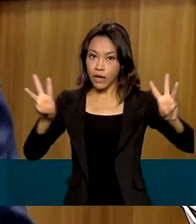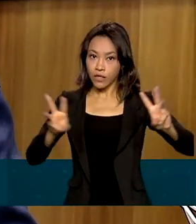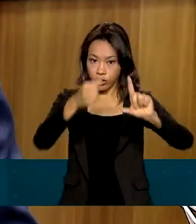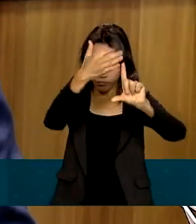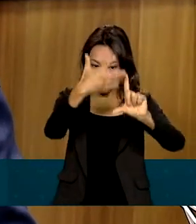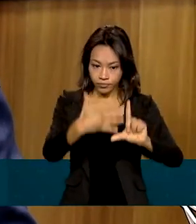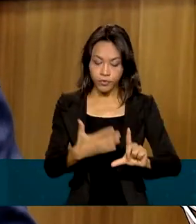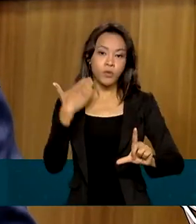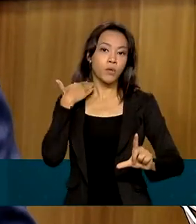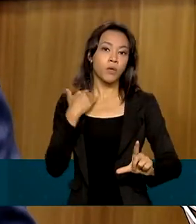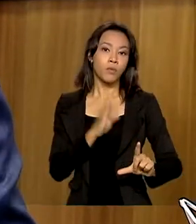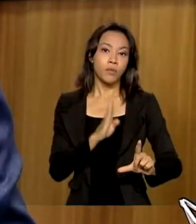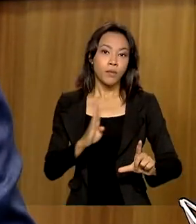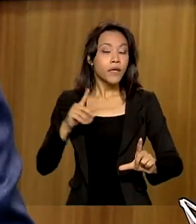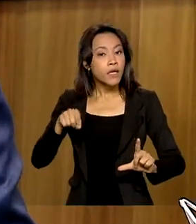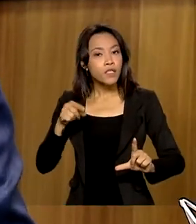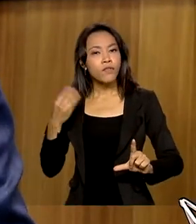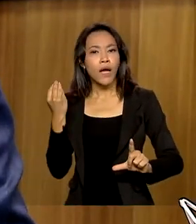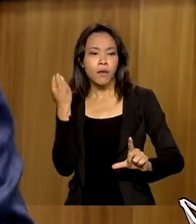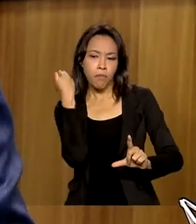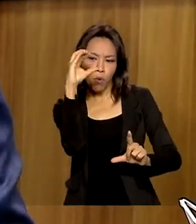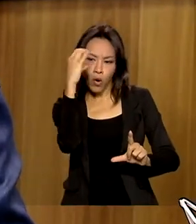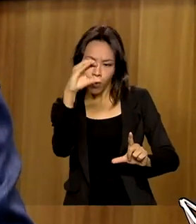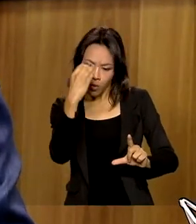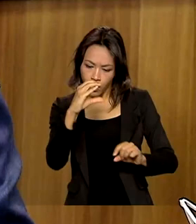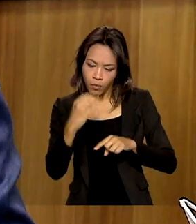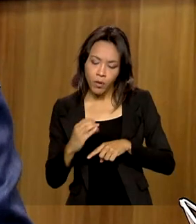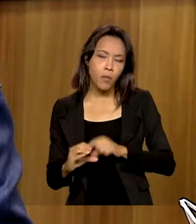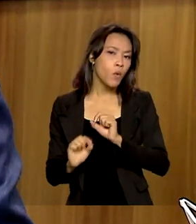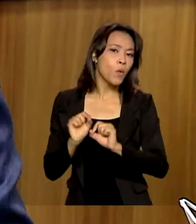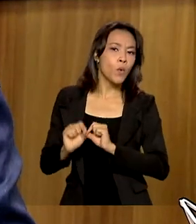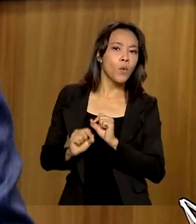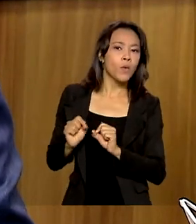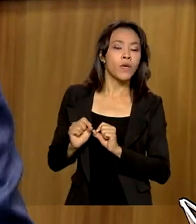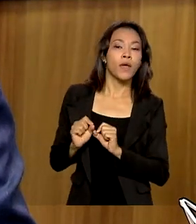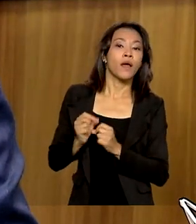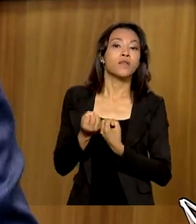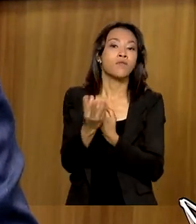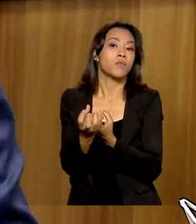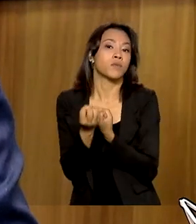.br, onde nós iremos disponibilizar toda a agenda,